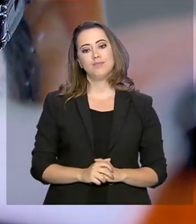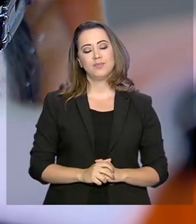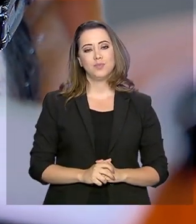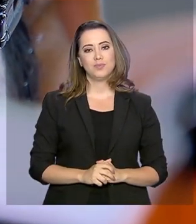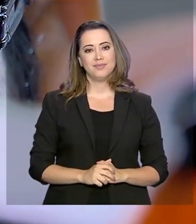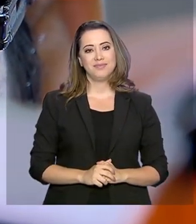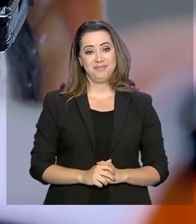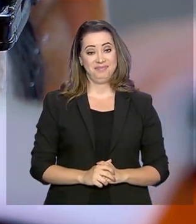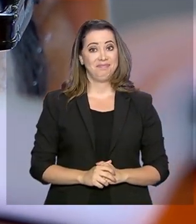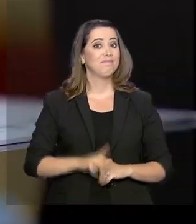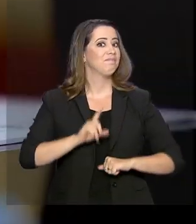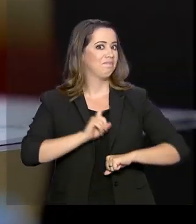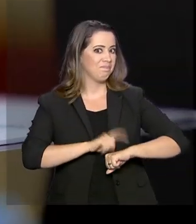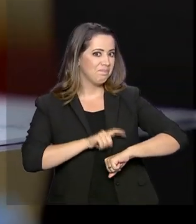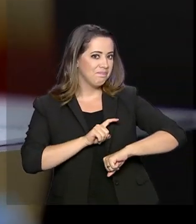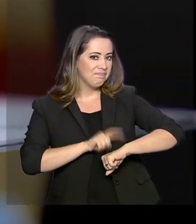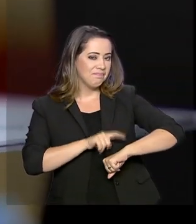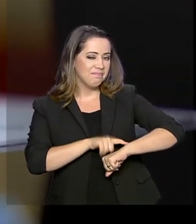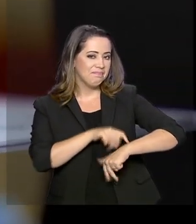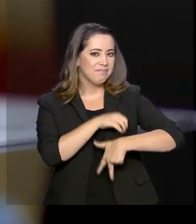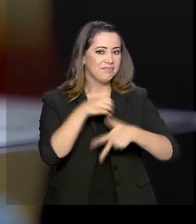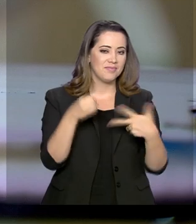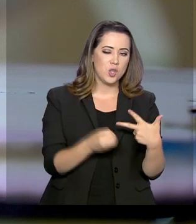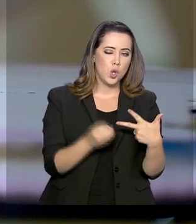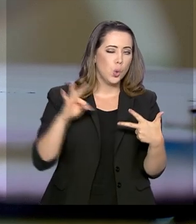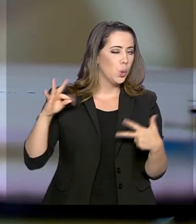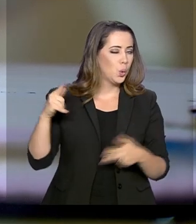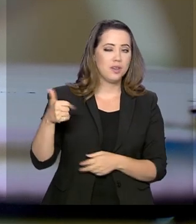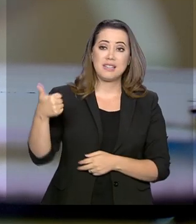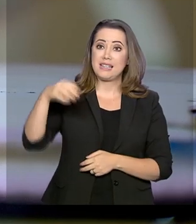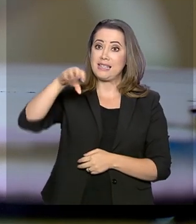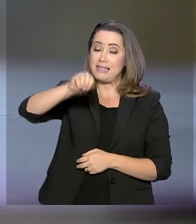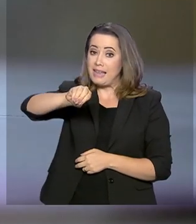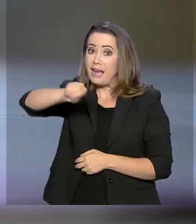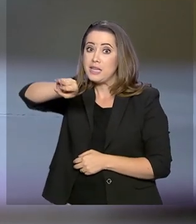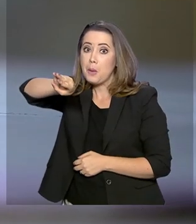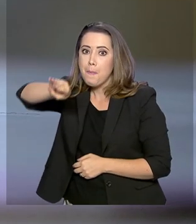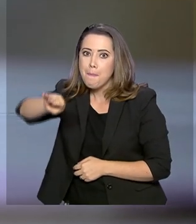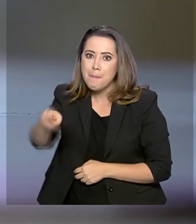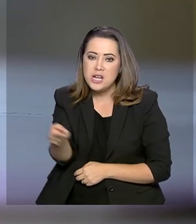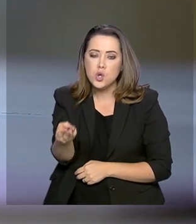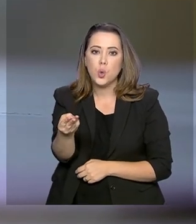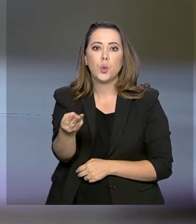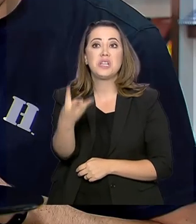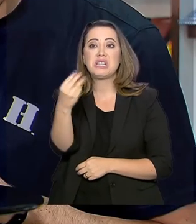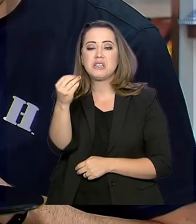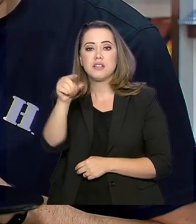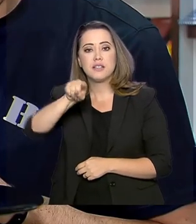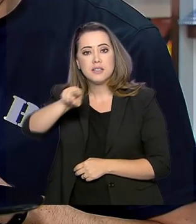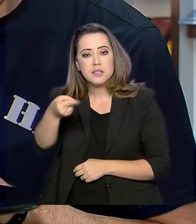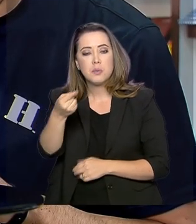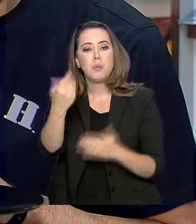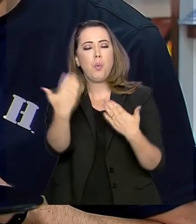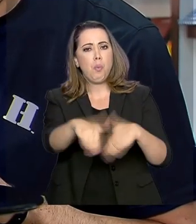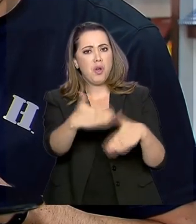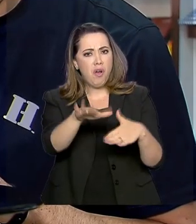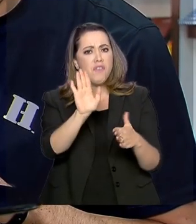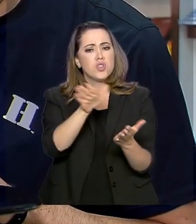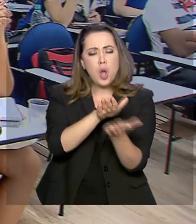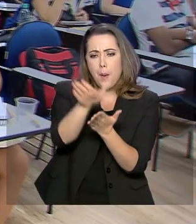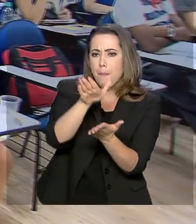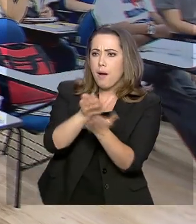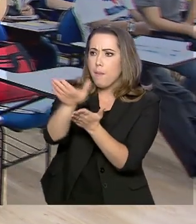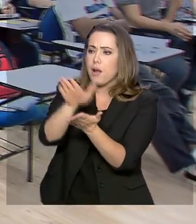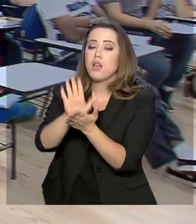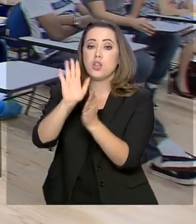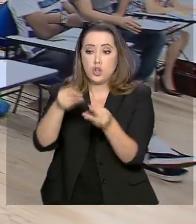Está chegando a hora. Todas as 10 milhões e 300 mil provas do ENEM 2019 já foram impressas e começaram a